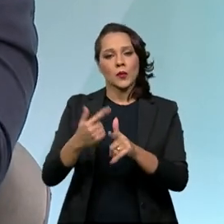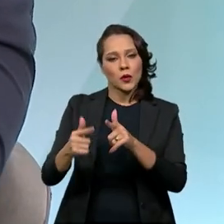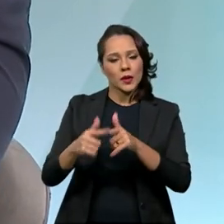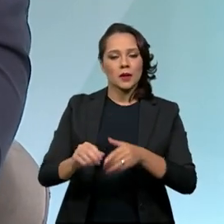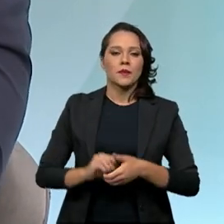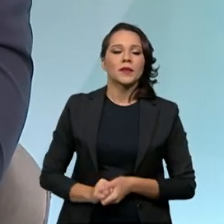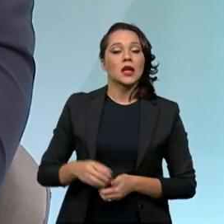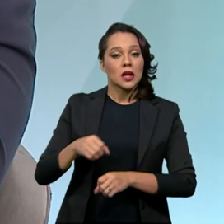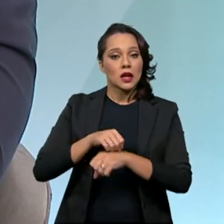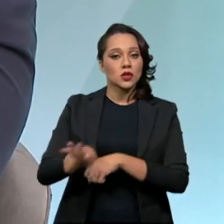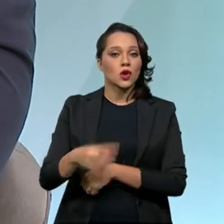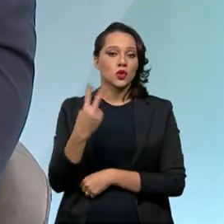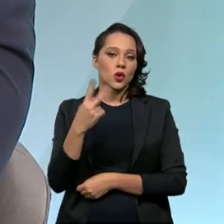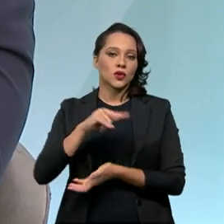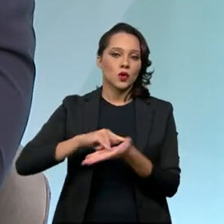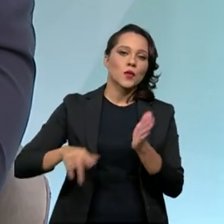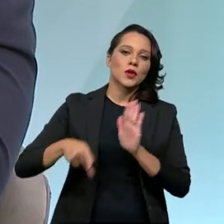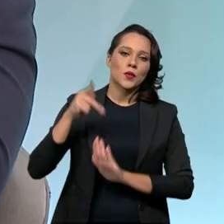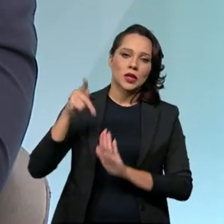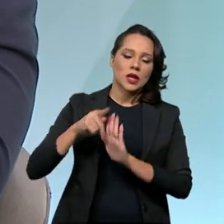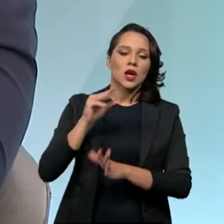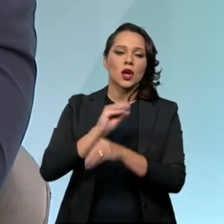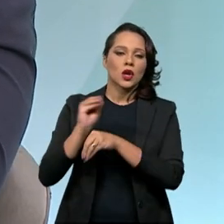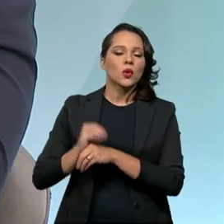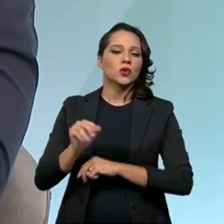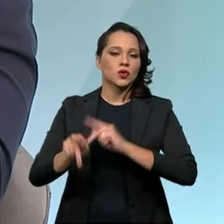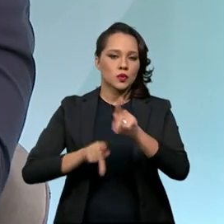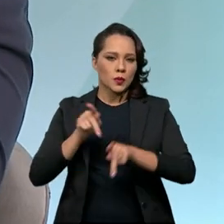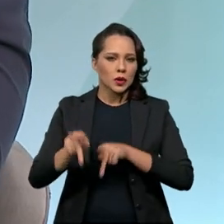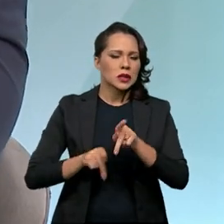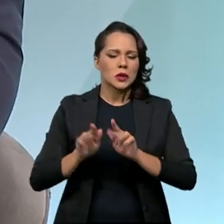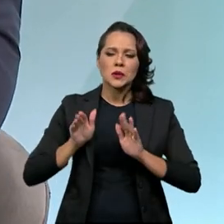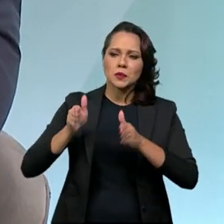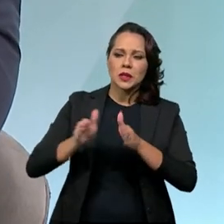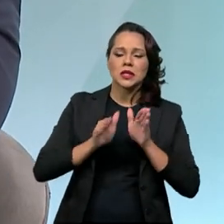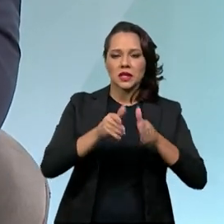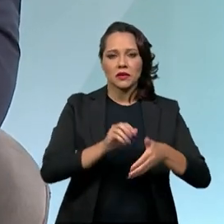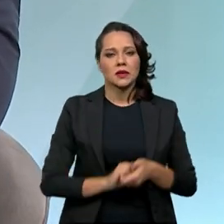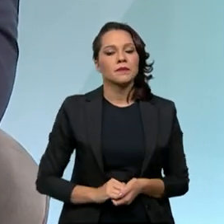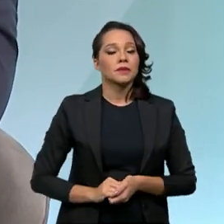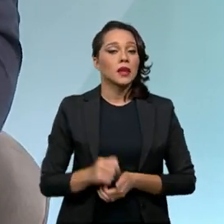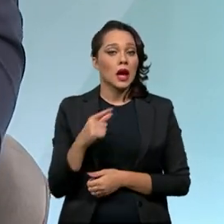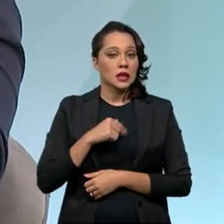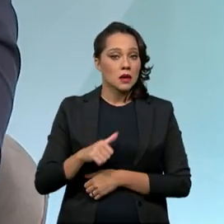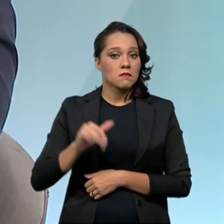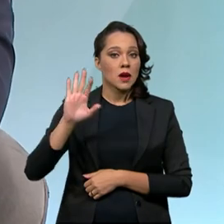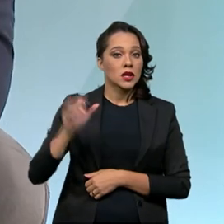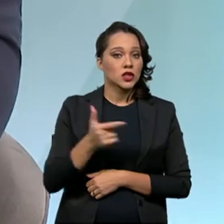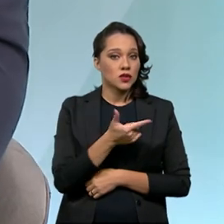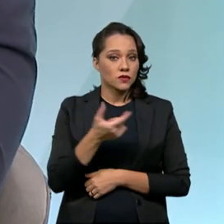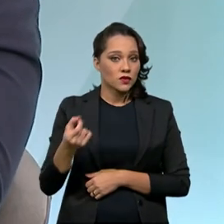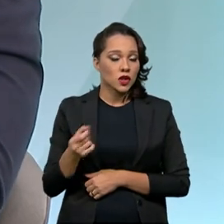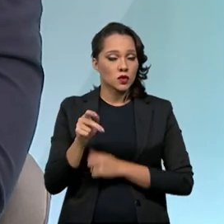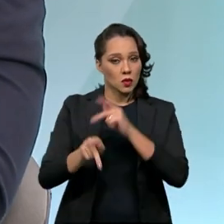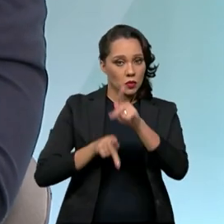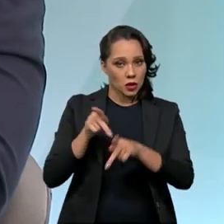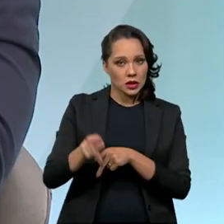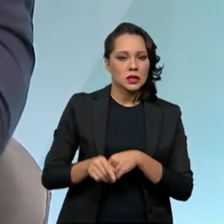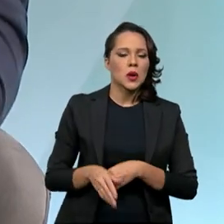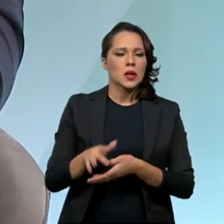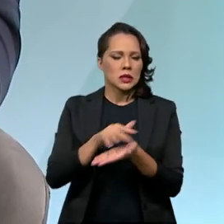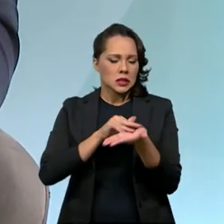Lançamos duas portarias que cuidam de populações específicas. E aí você encloba mais de 20 populações,